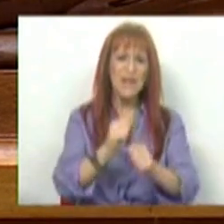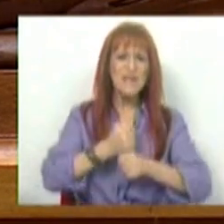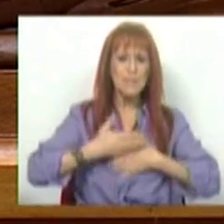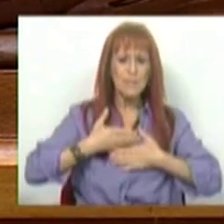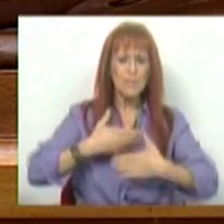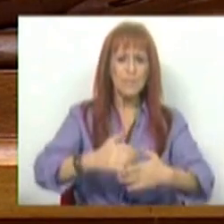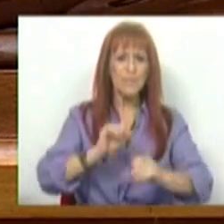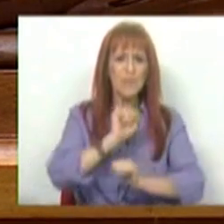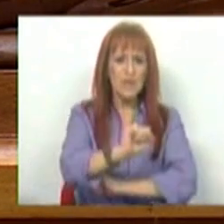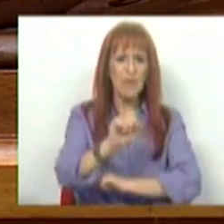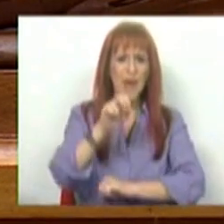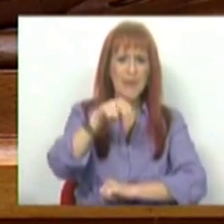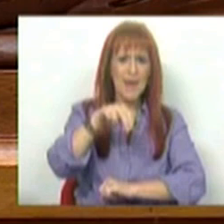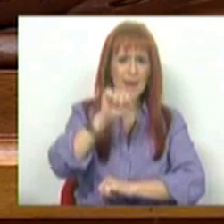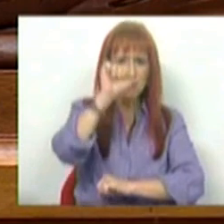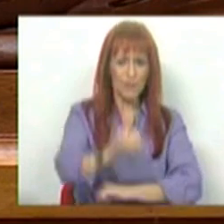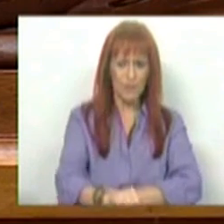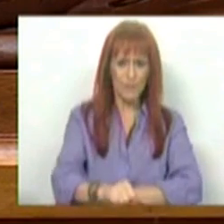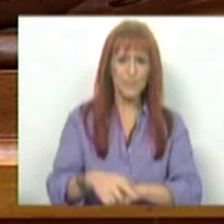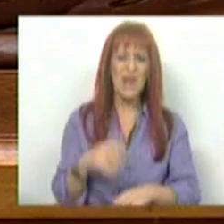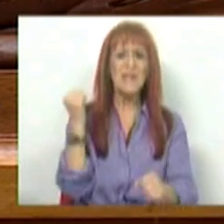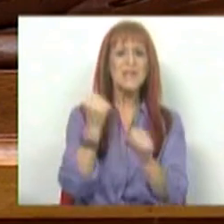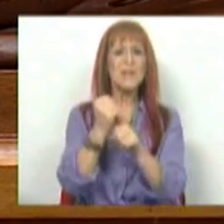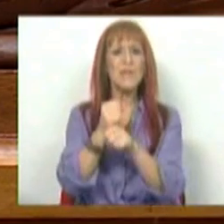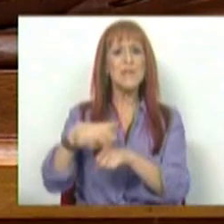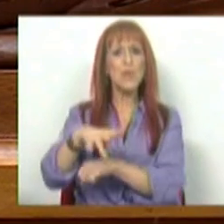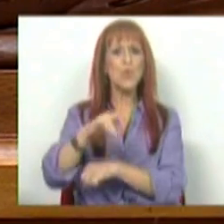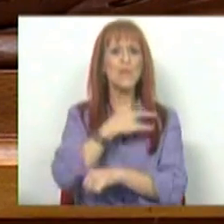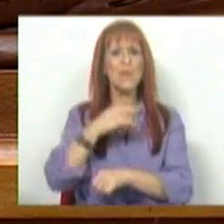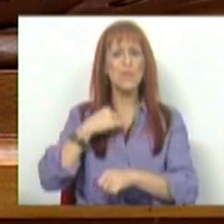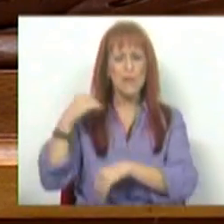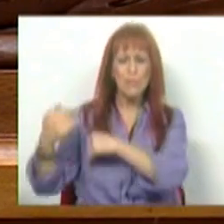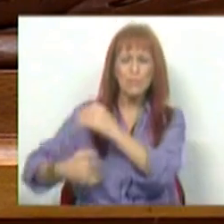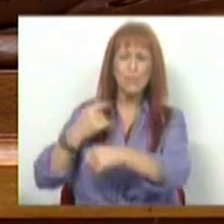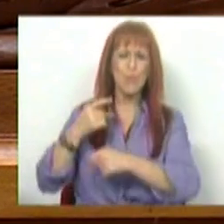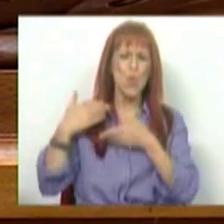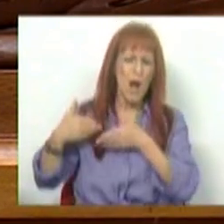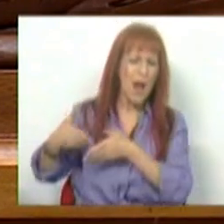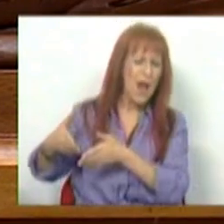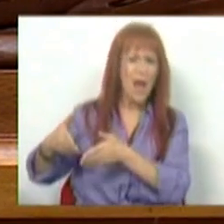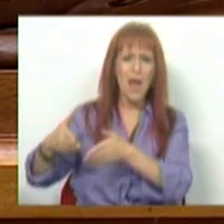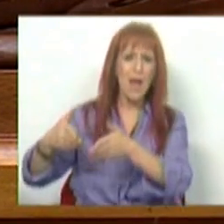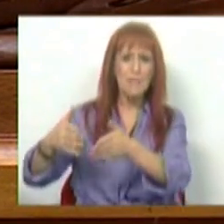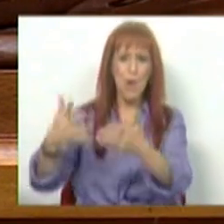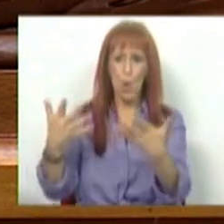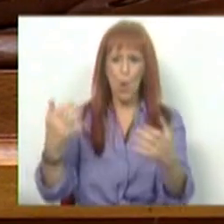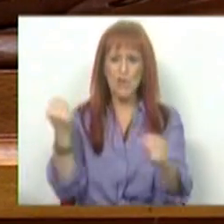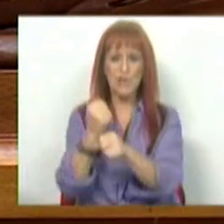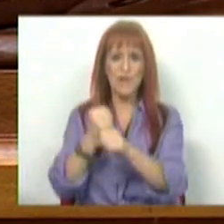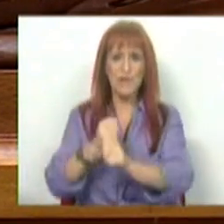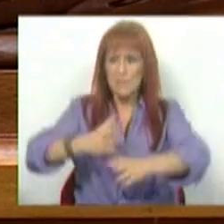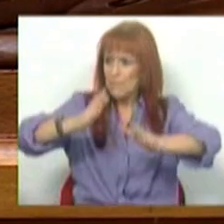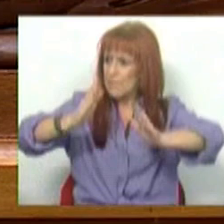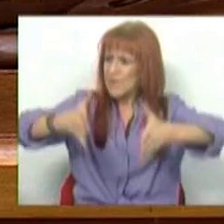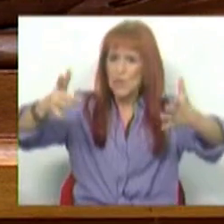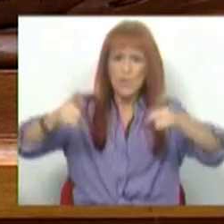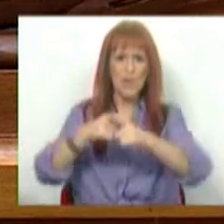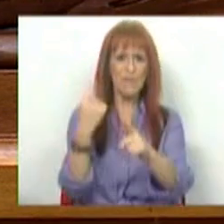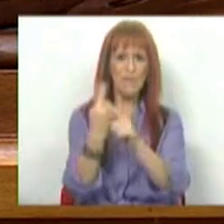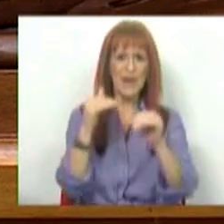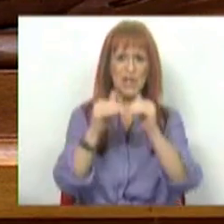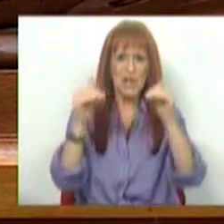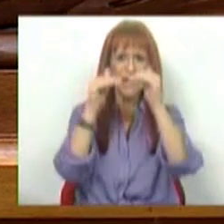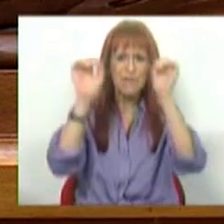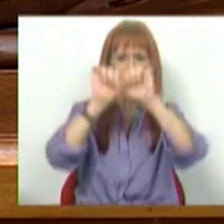carreiras e para o SNF. O SNF tem percorrido um longo caminho e é hoje um serviço imprescindível a vários